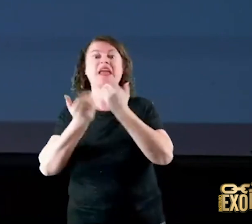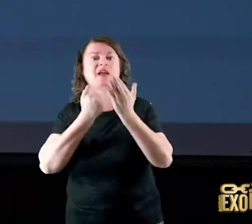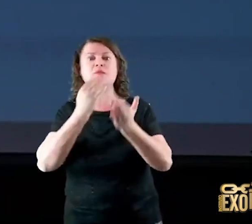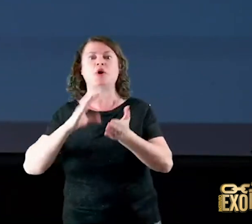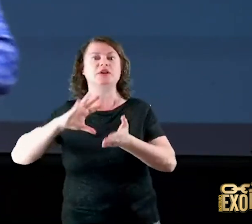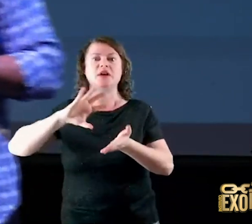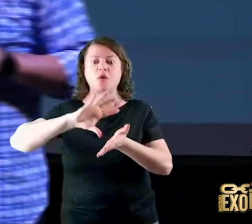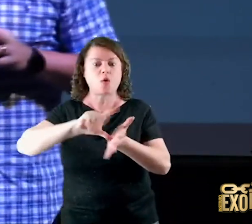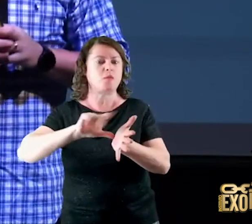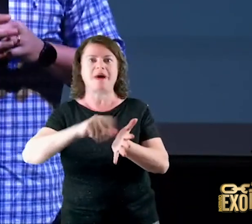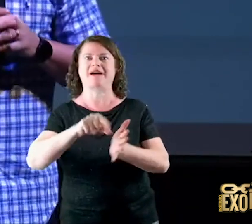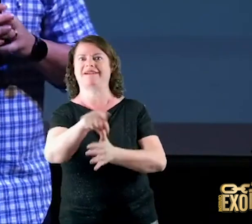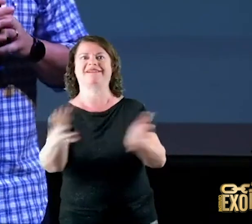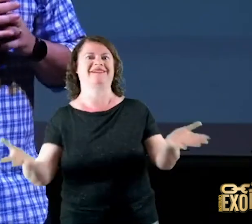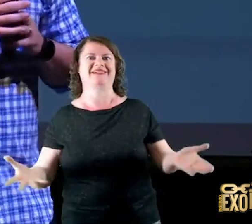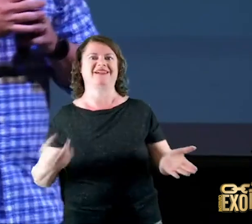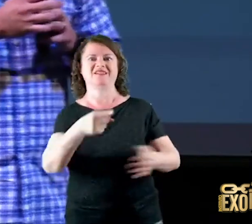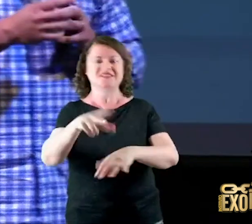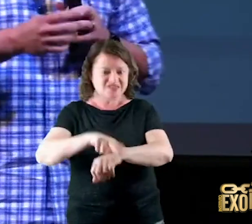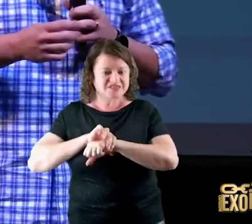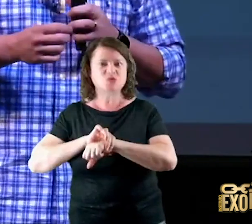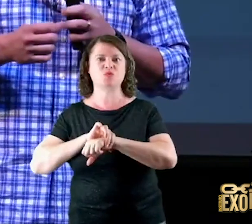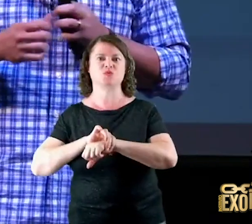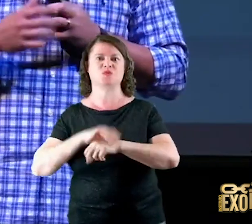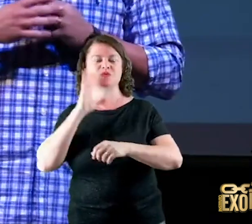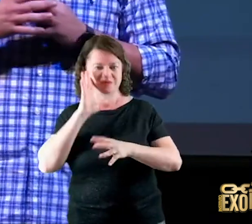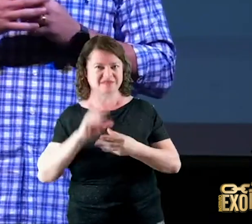então existe uma